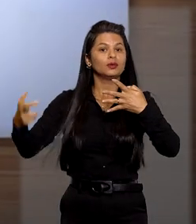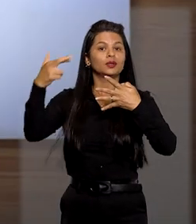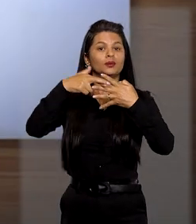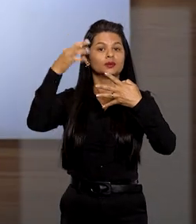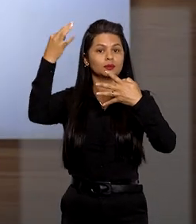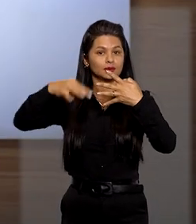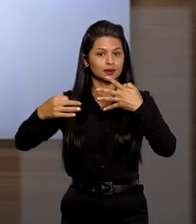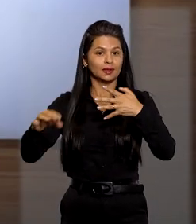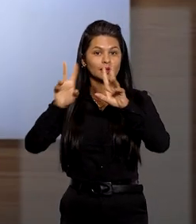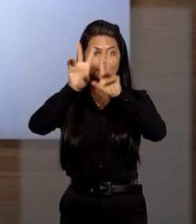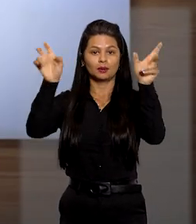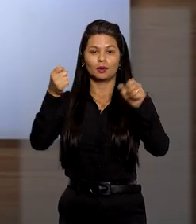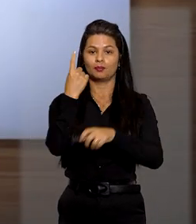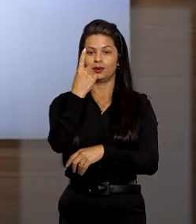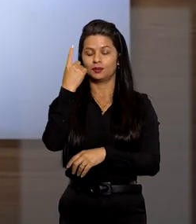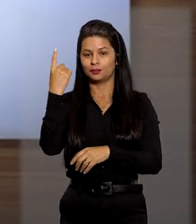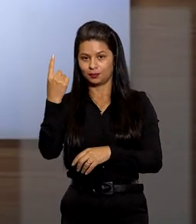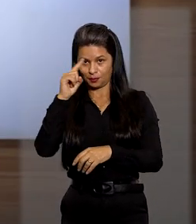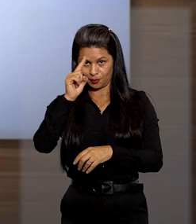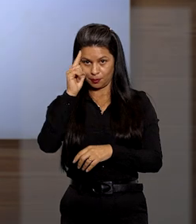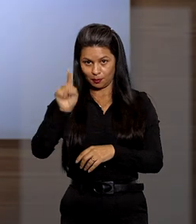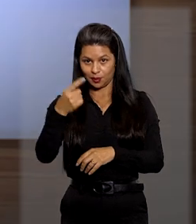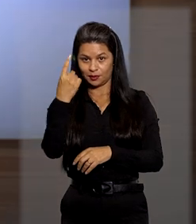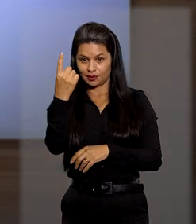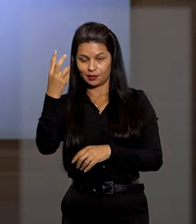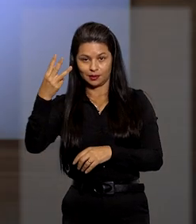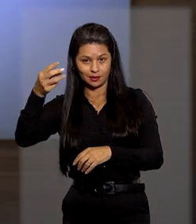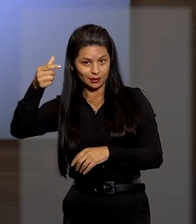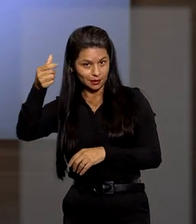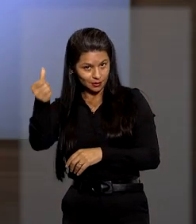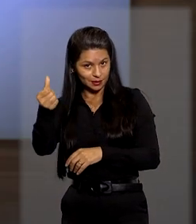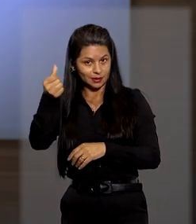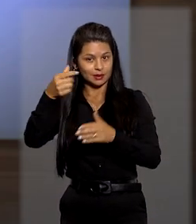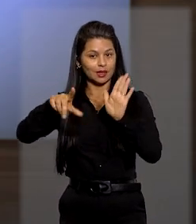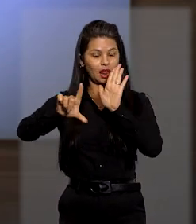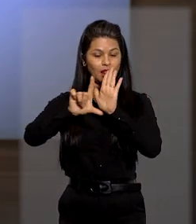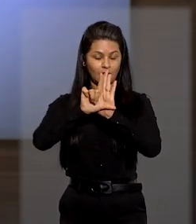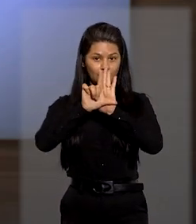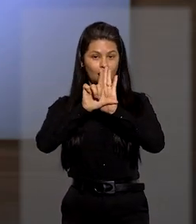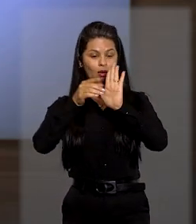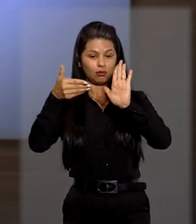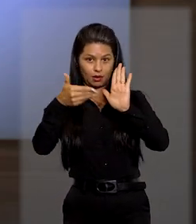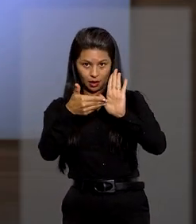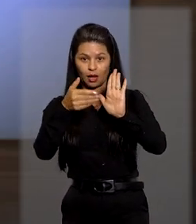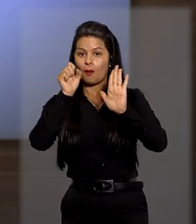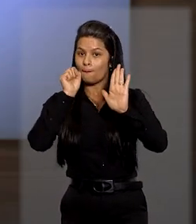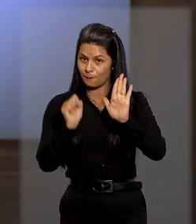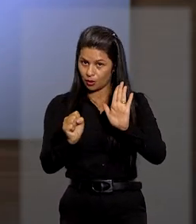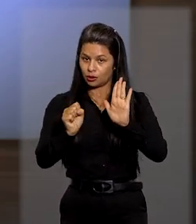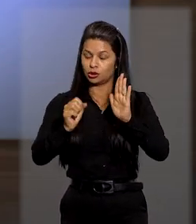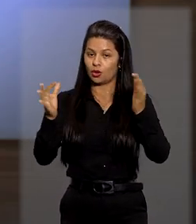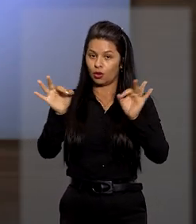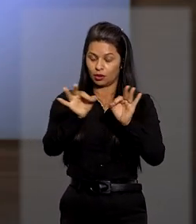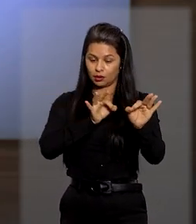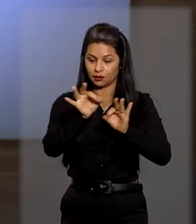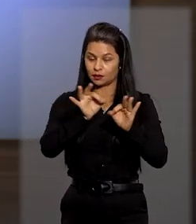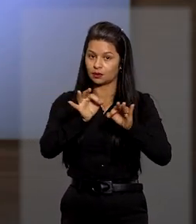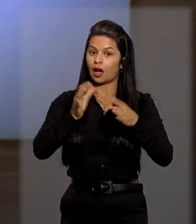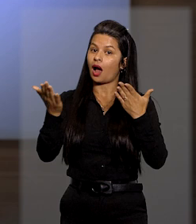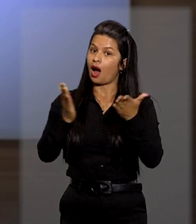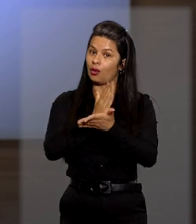repetitivo tema 1136 firmou a tese de que é legal a fixação em ato normativo